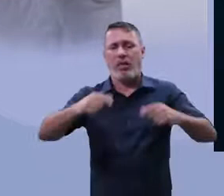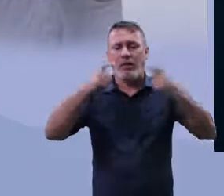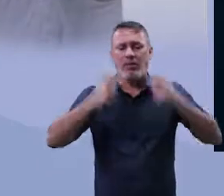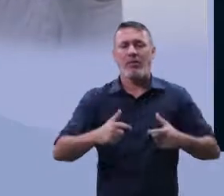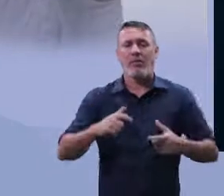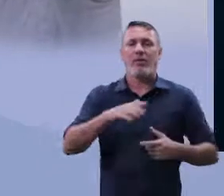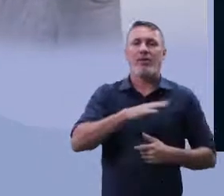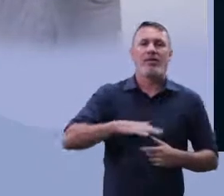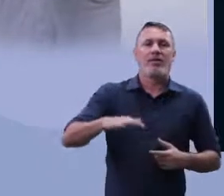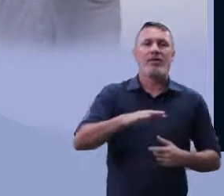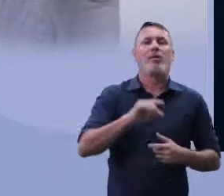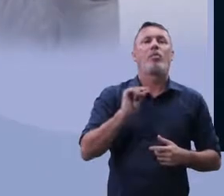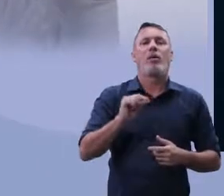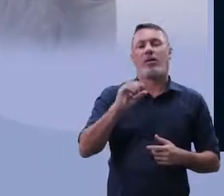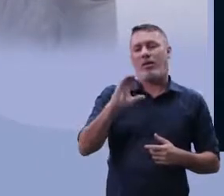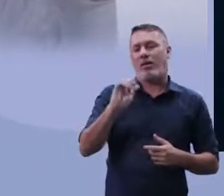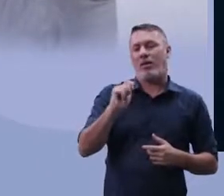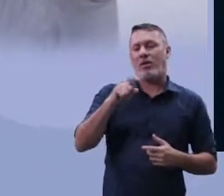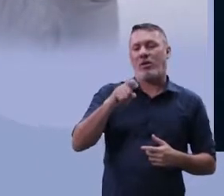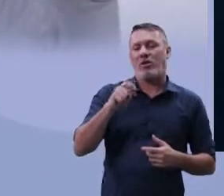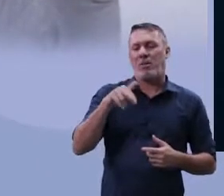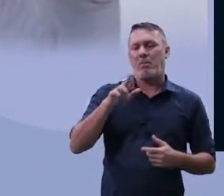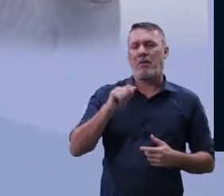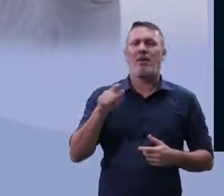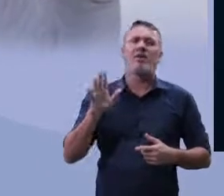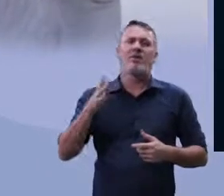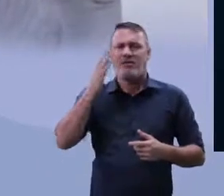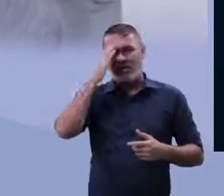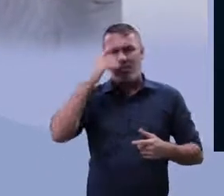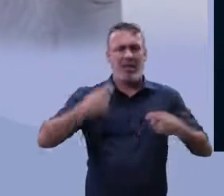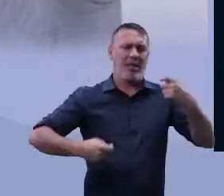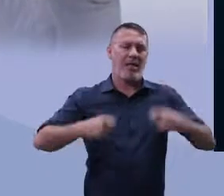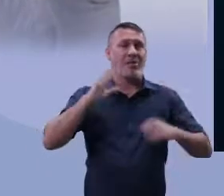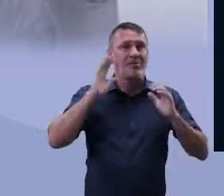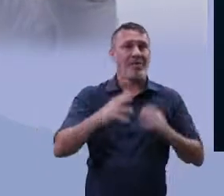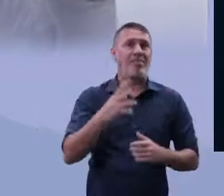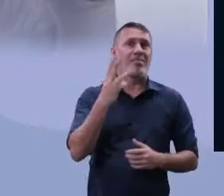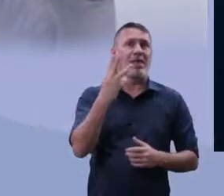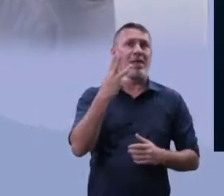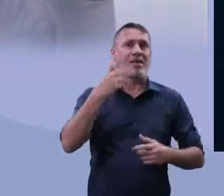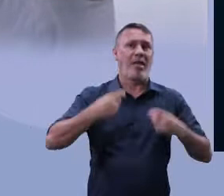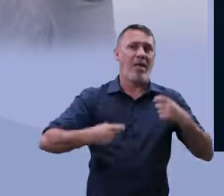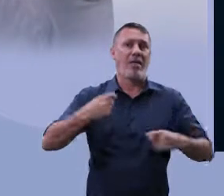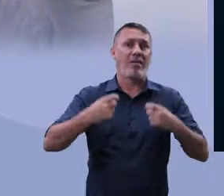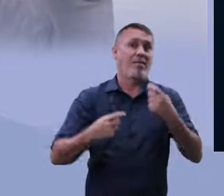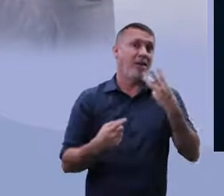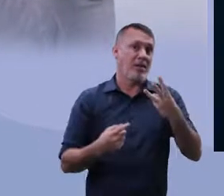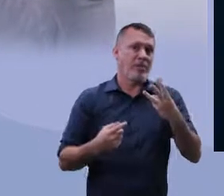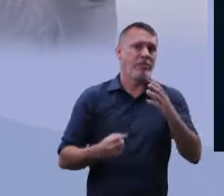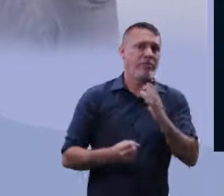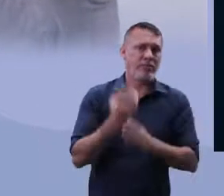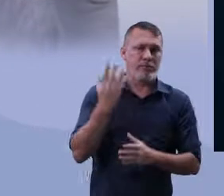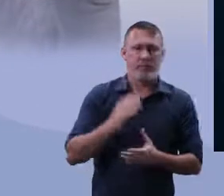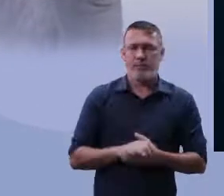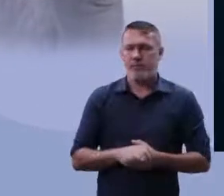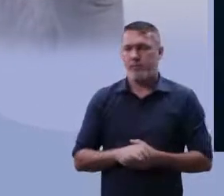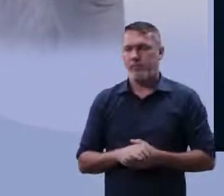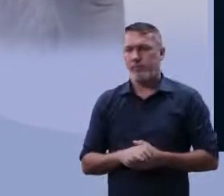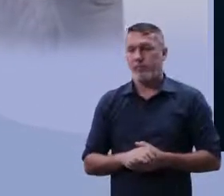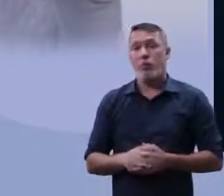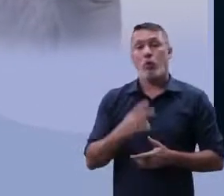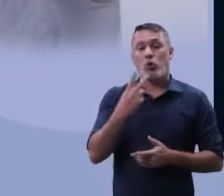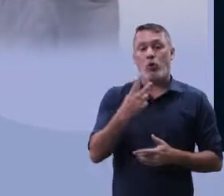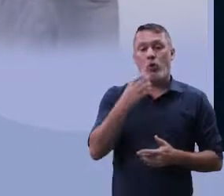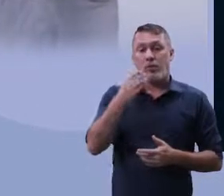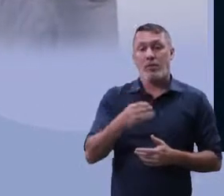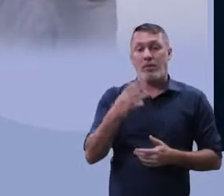Caximira, ou seja, deixar a Caximira de lado, pelo qual já travavam três guerras desde a sua independência. Dois terços